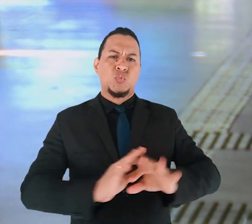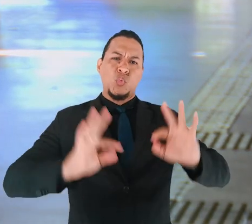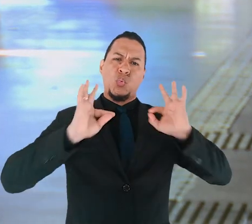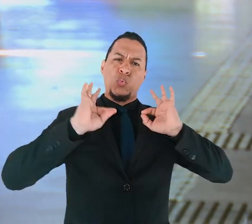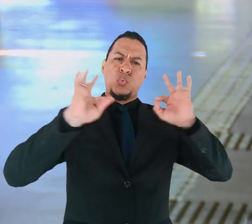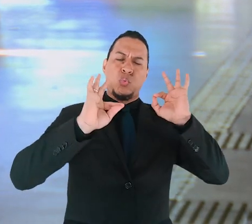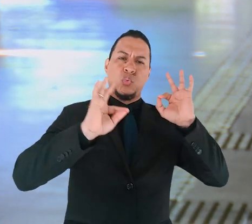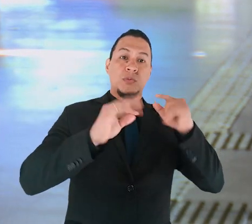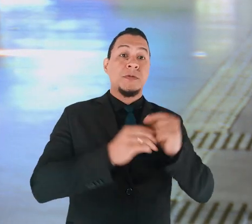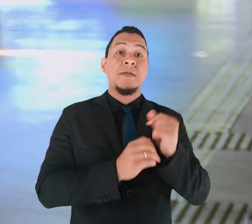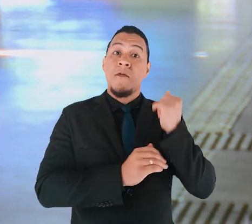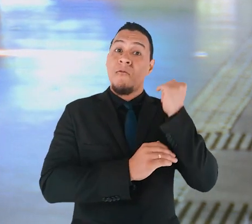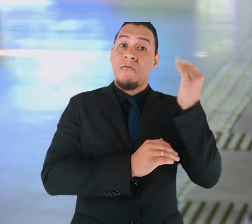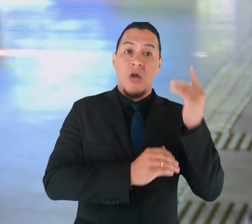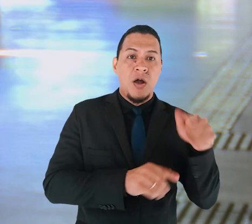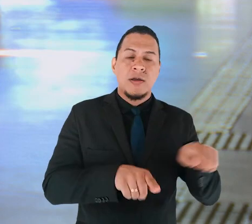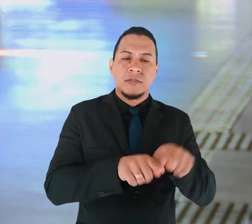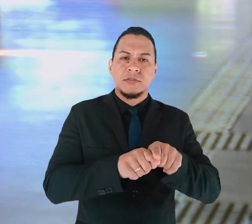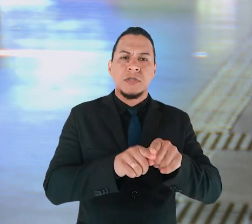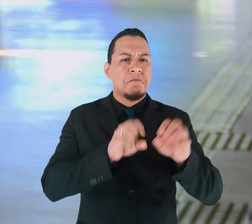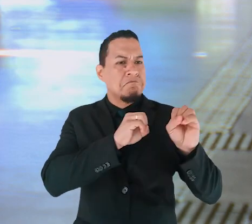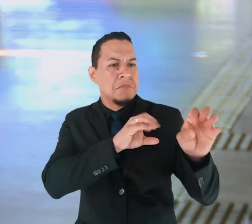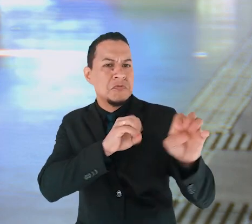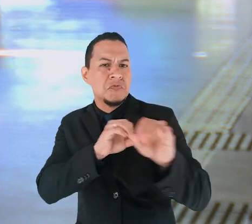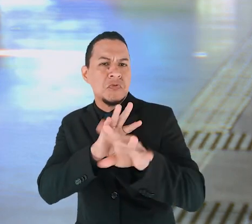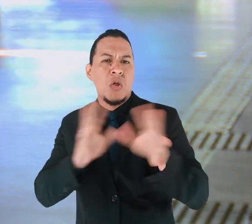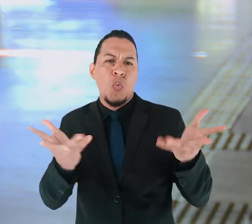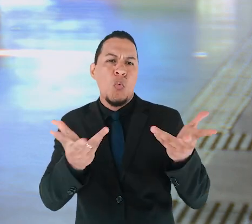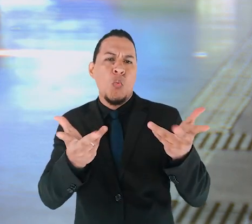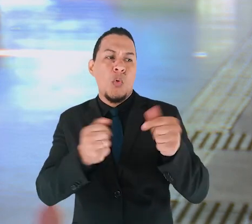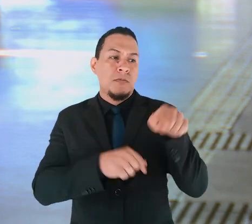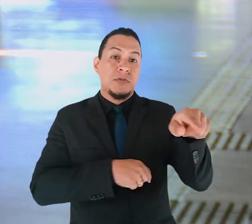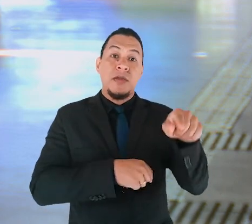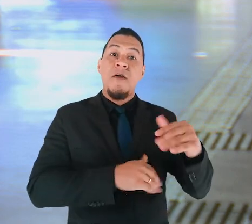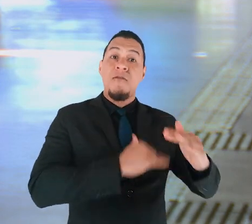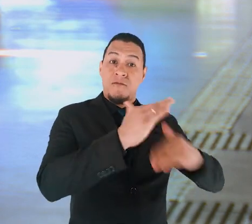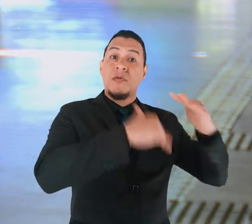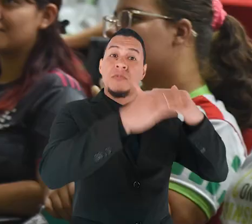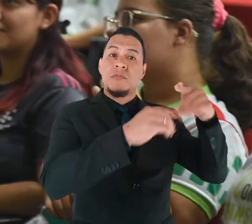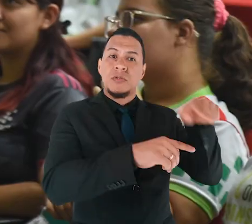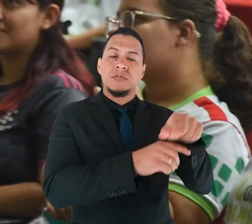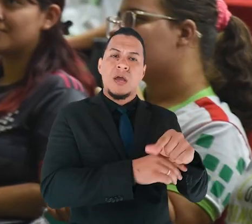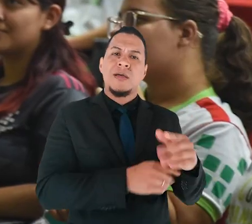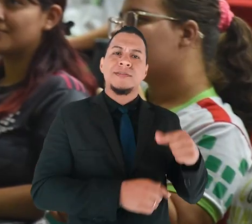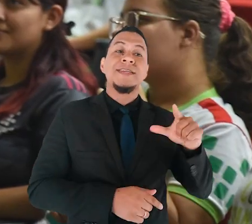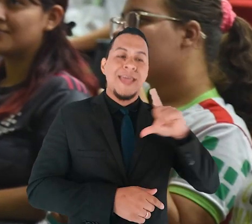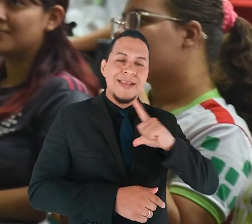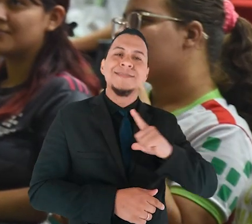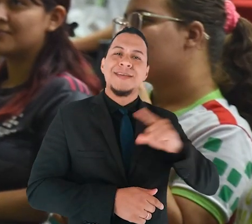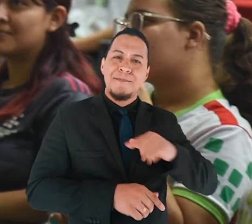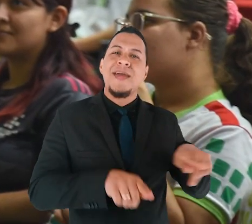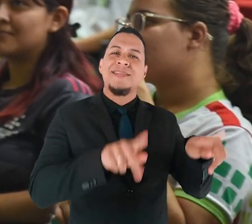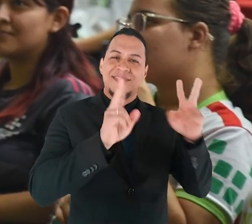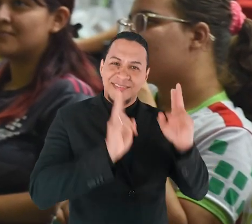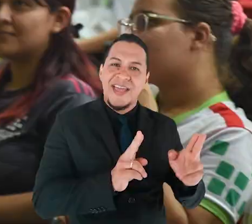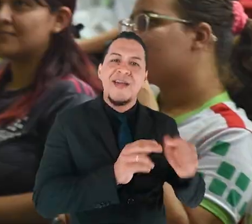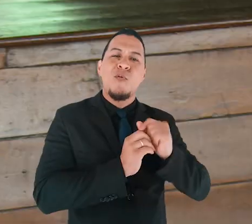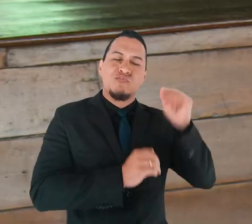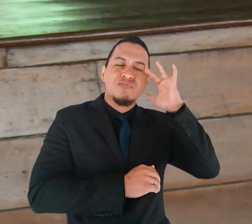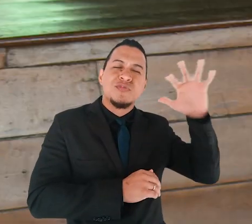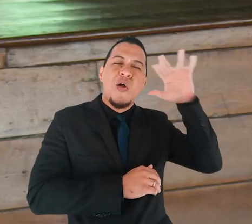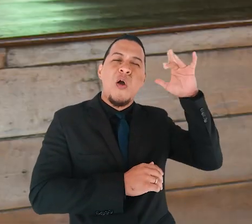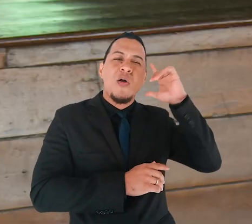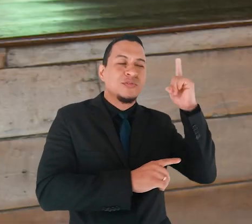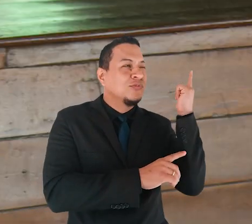mundo que vieram e que trouxeram recados fantásticos a esses meninos que sonham com o Lugar ao Sol, enquanto processo de